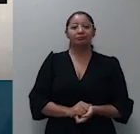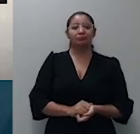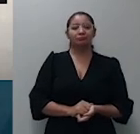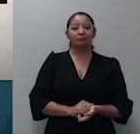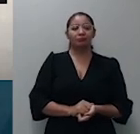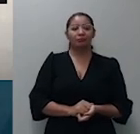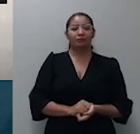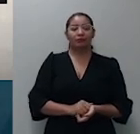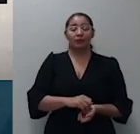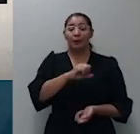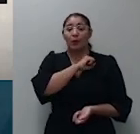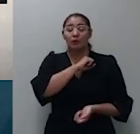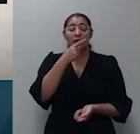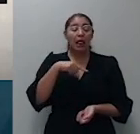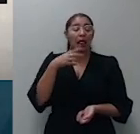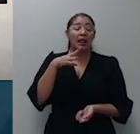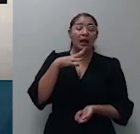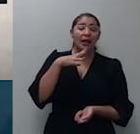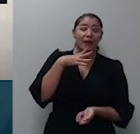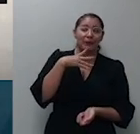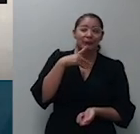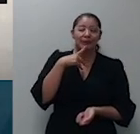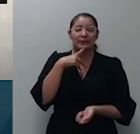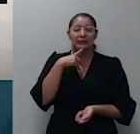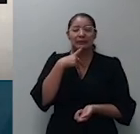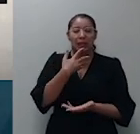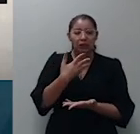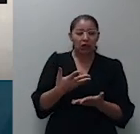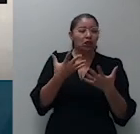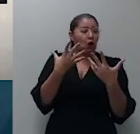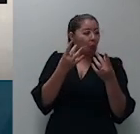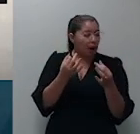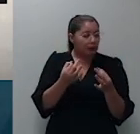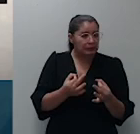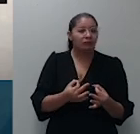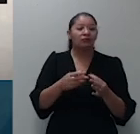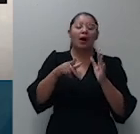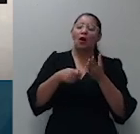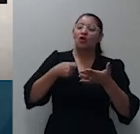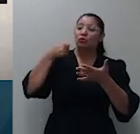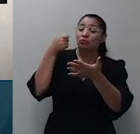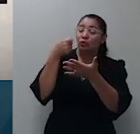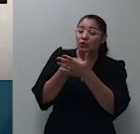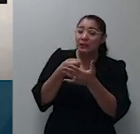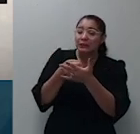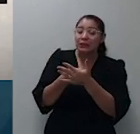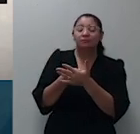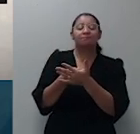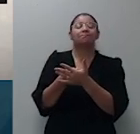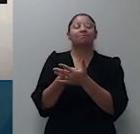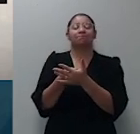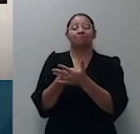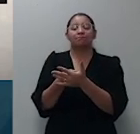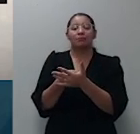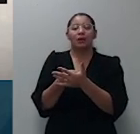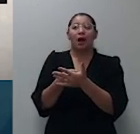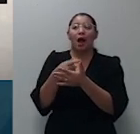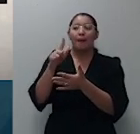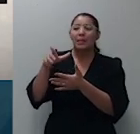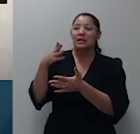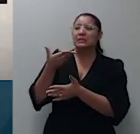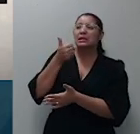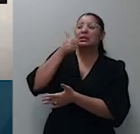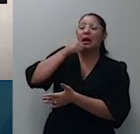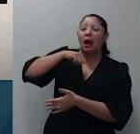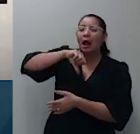mais prudente sem dúvida a prévia obtenção de autorização judicial tem-se que a atuação da genitora ao constituir advogado para